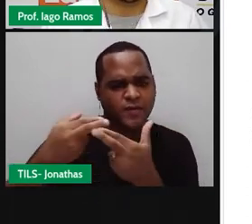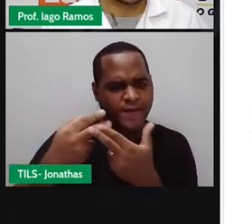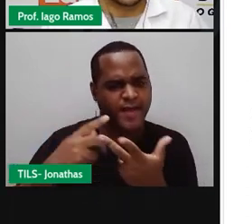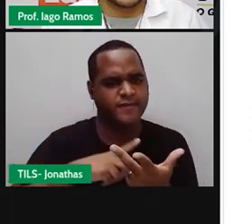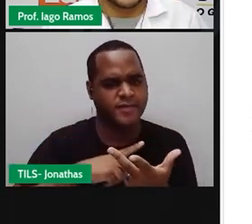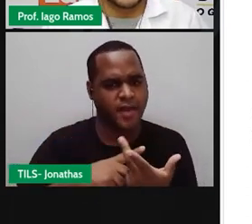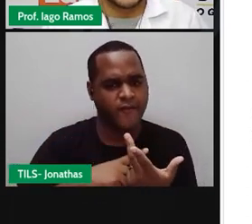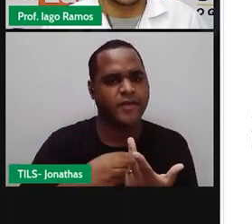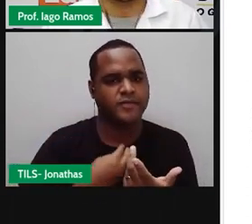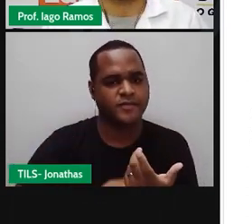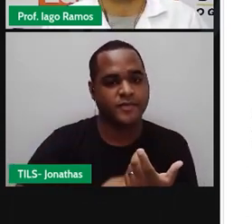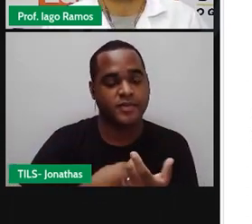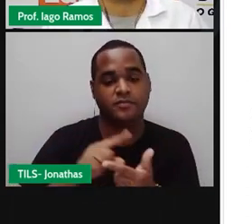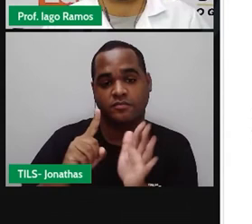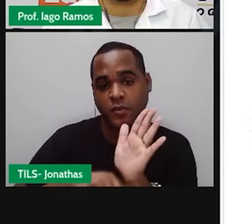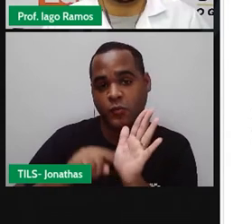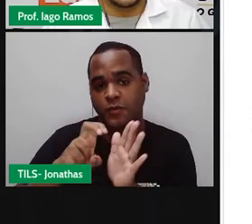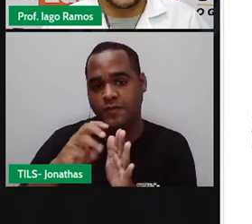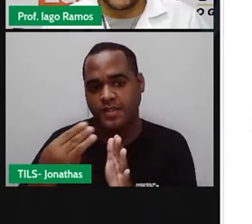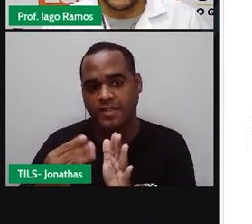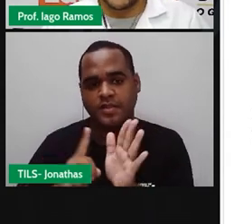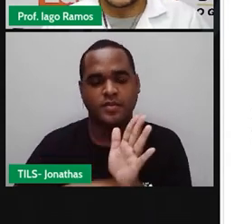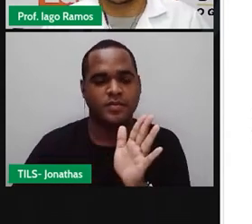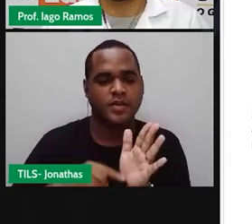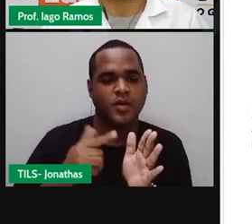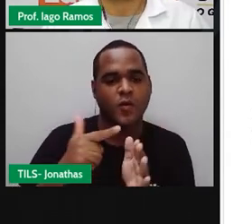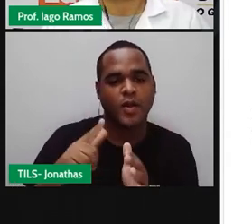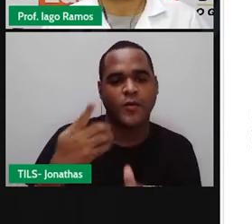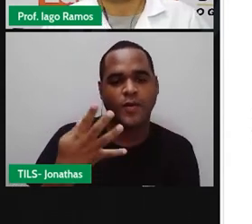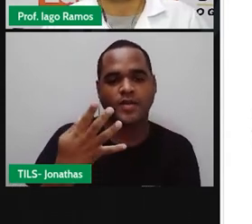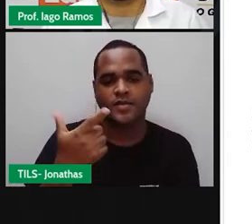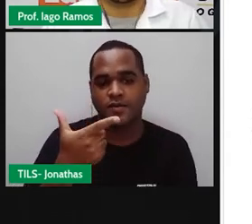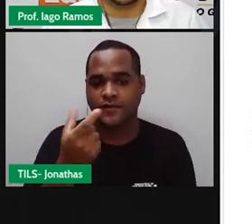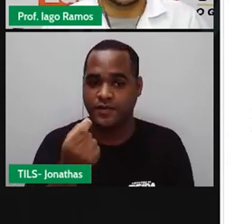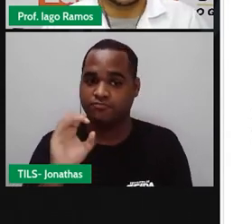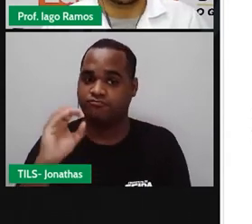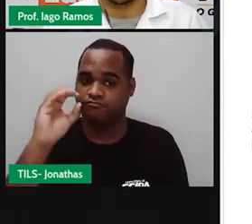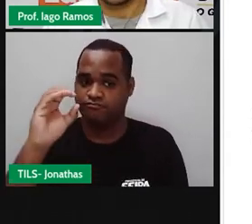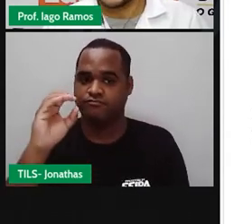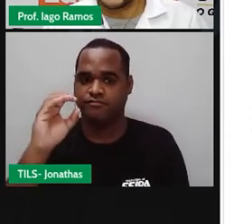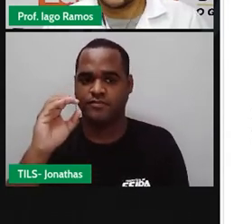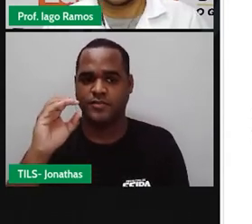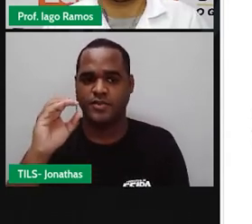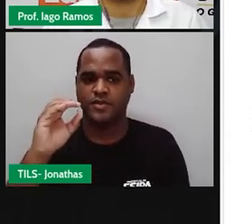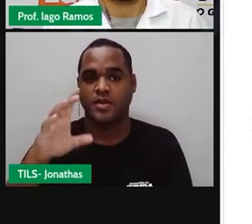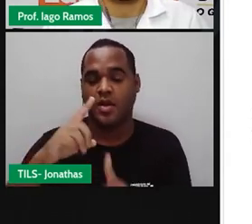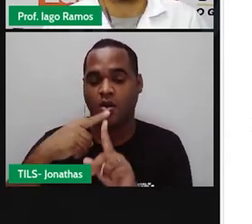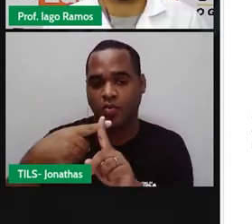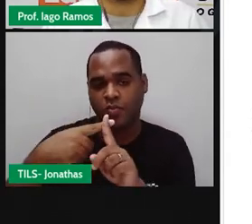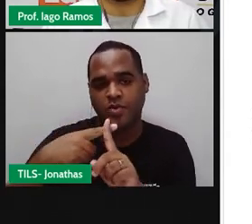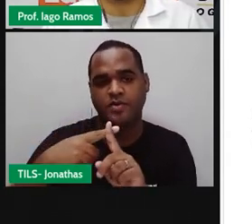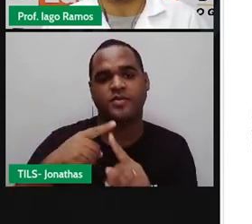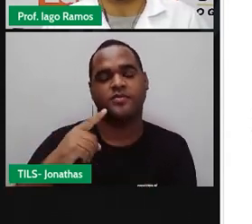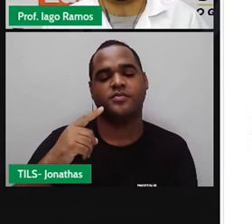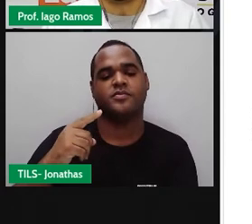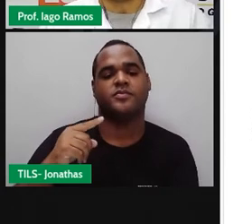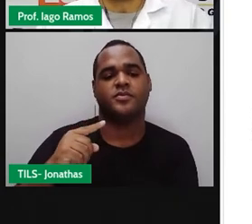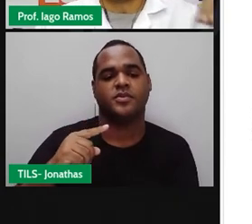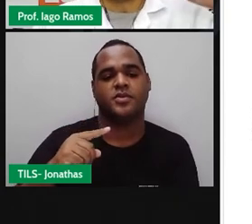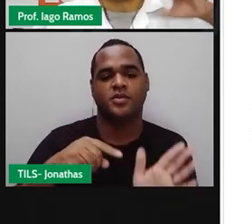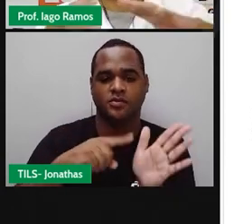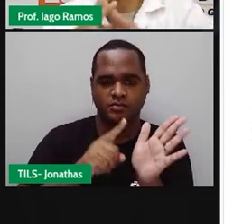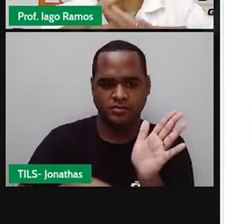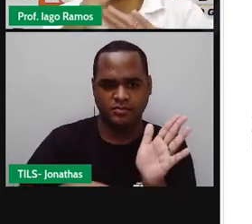53 graus Celsius negativos. Mercúrio, 420 graus Celsius positivos. Netuno,